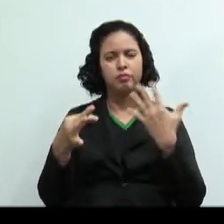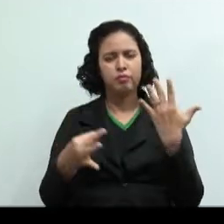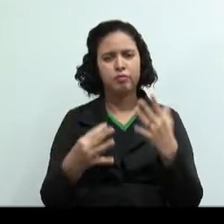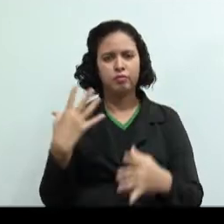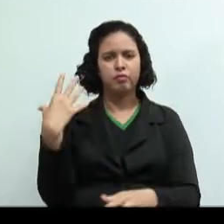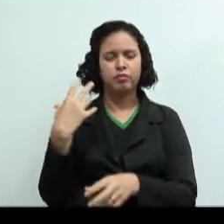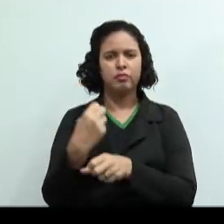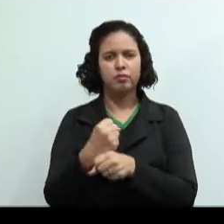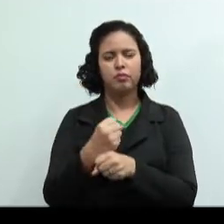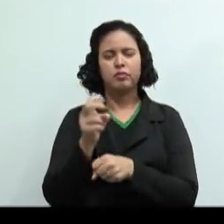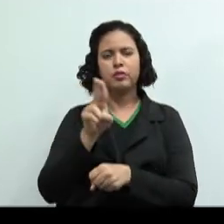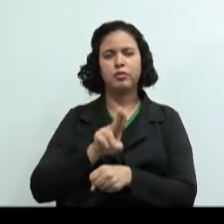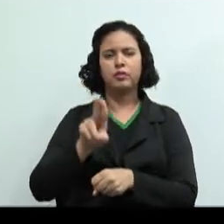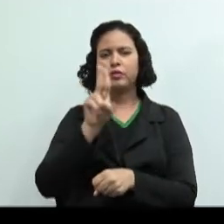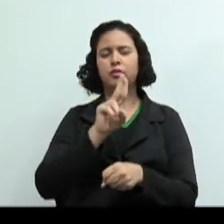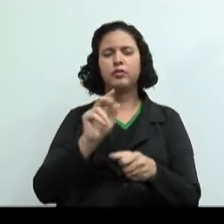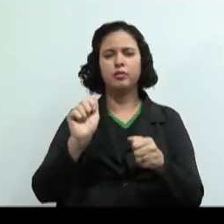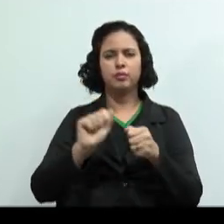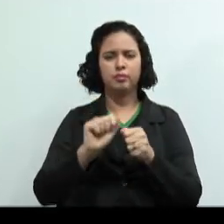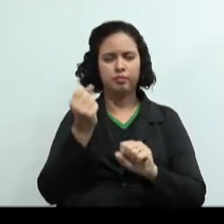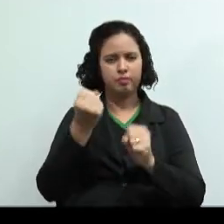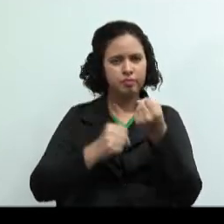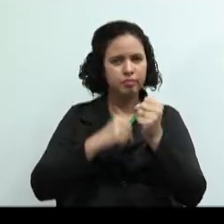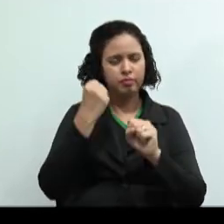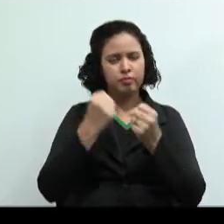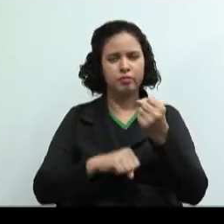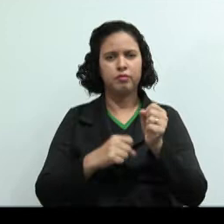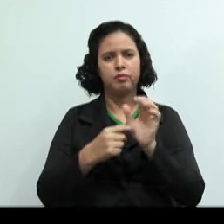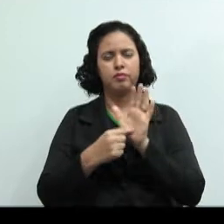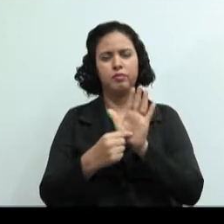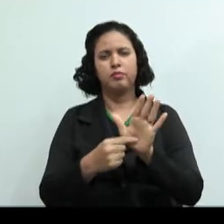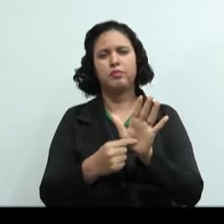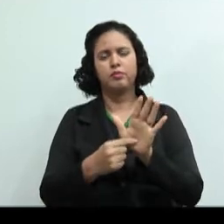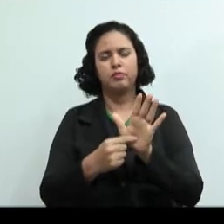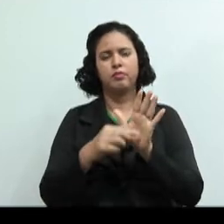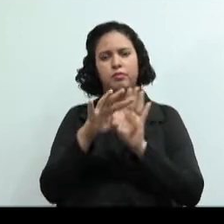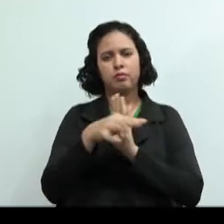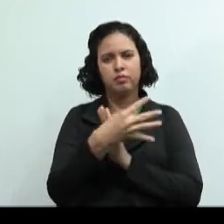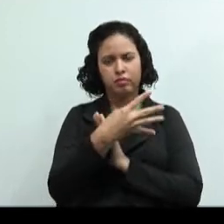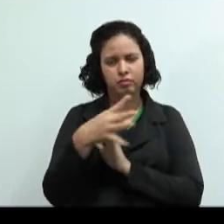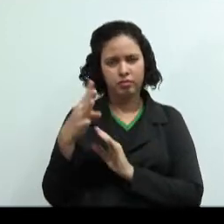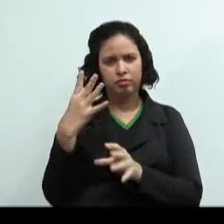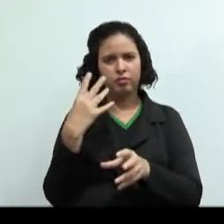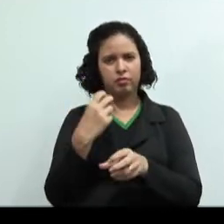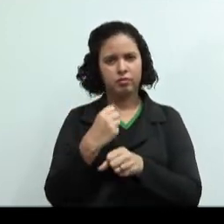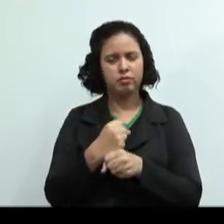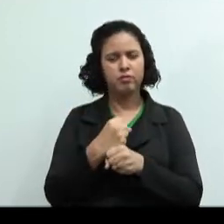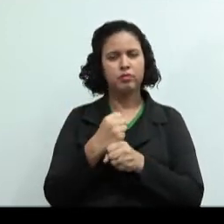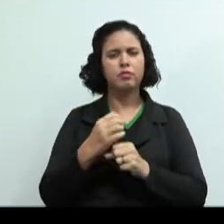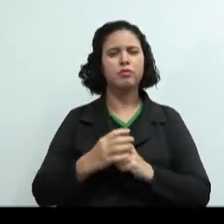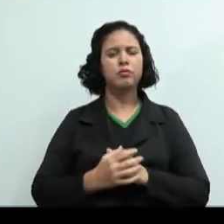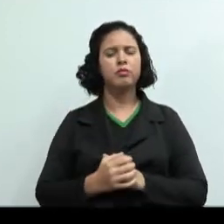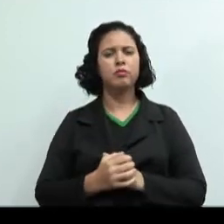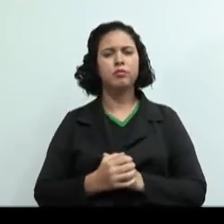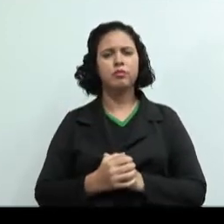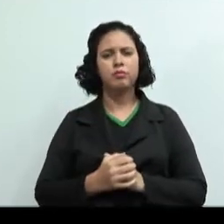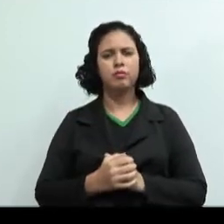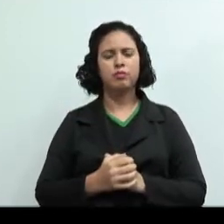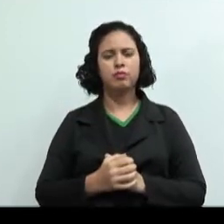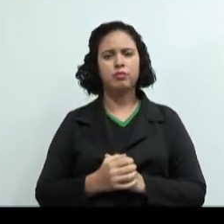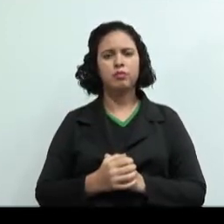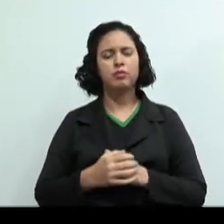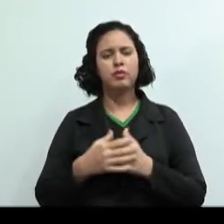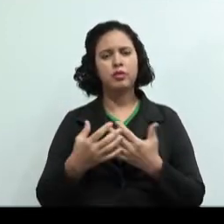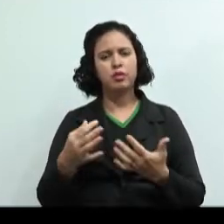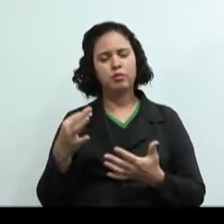utilizados na produção de demonstrações contábeis. Então, nós tivemos que uniformizar, ou seja, os critérios que fossem utilizados